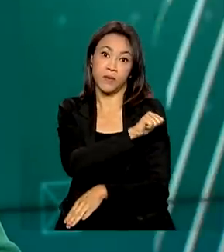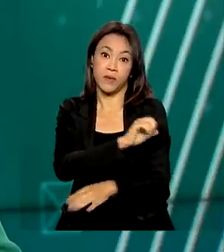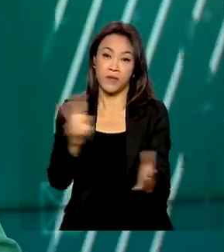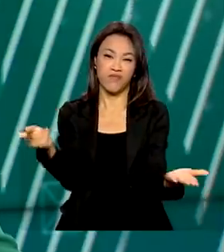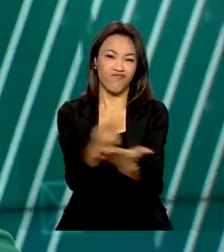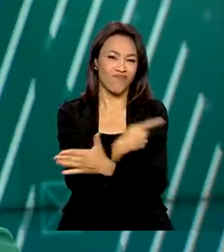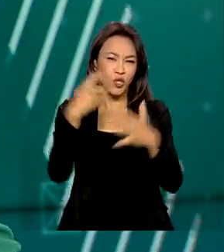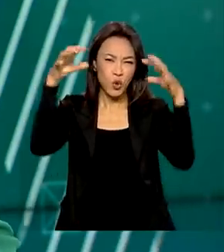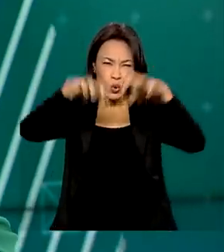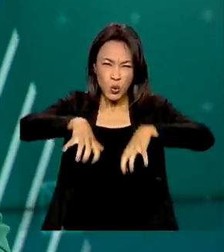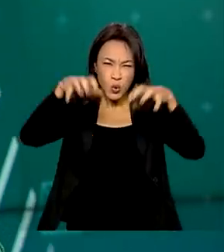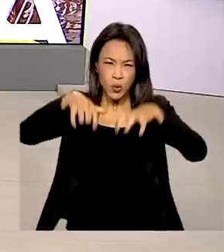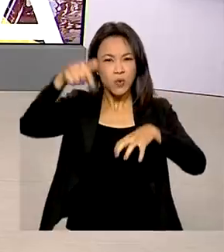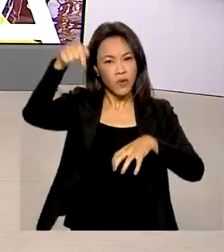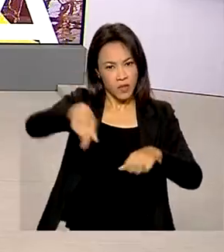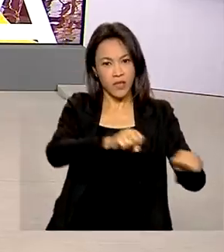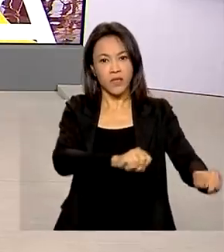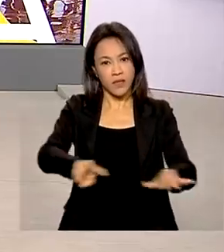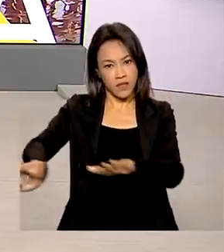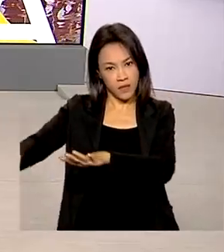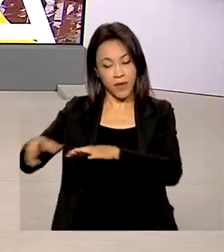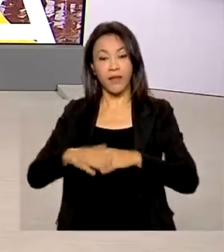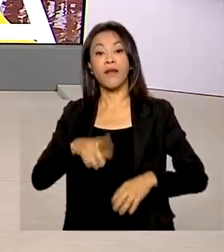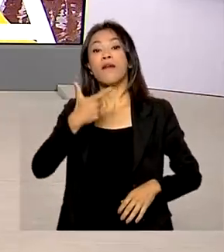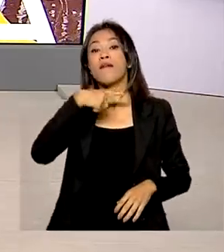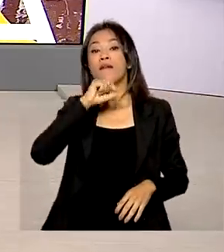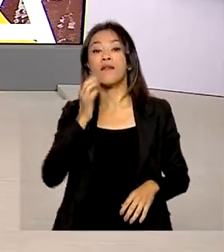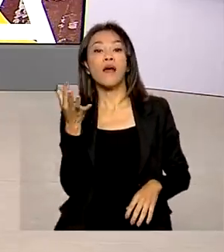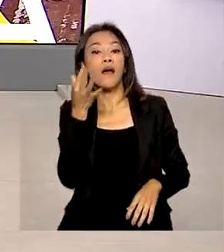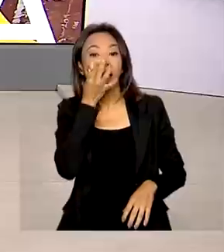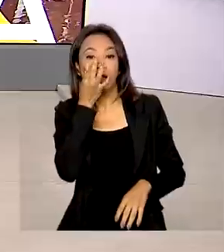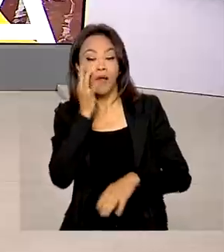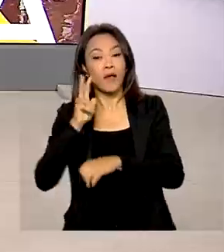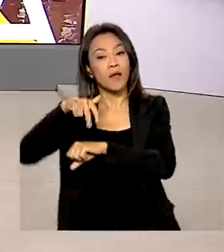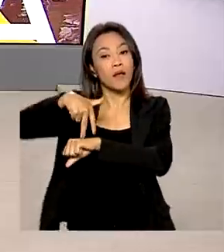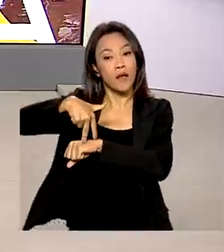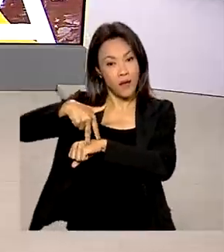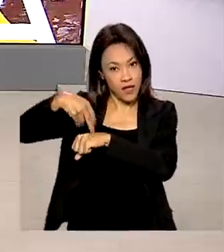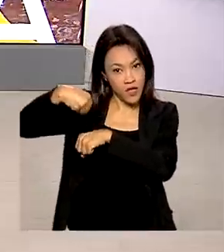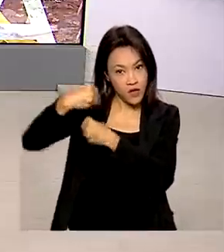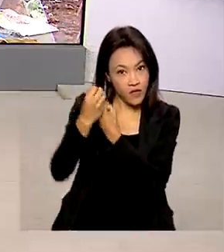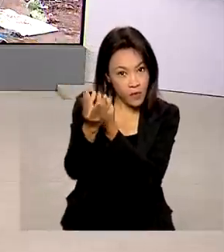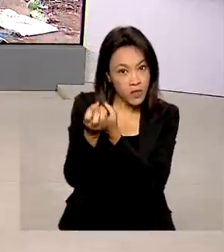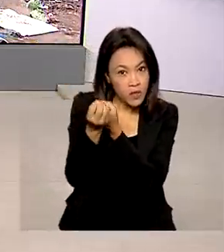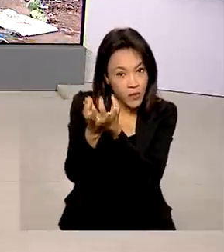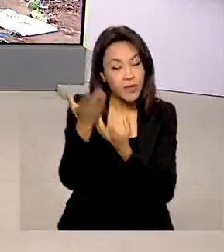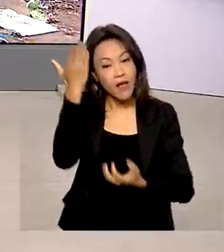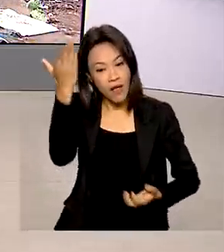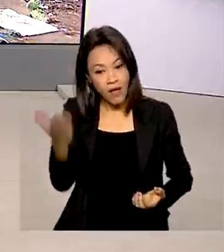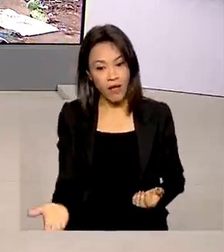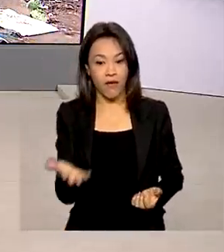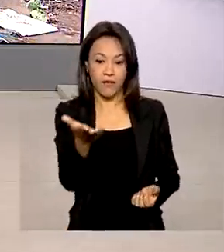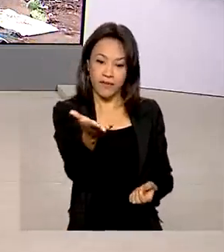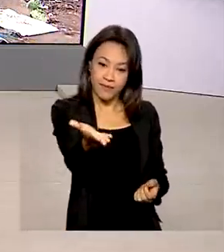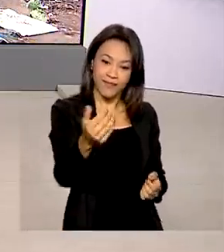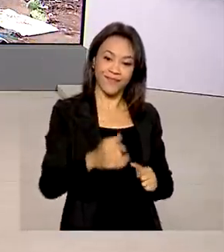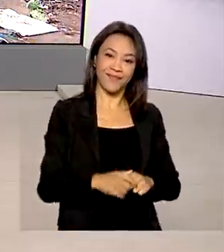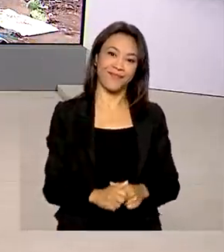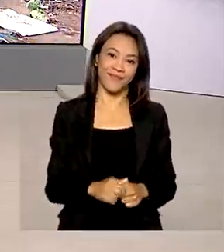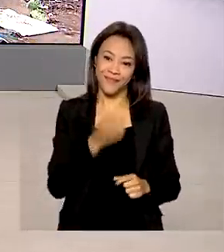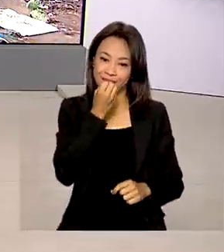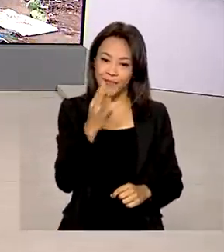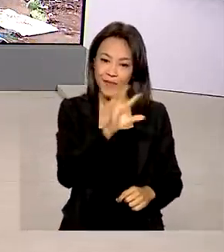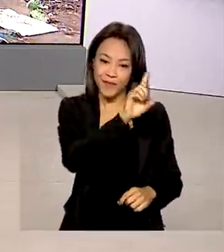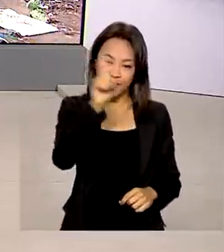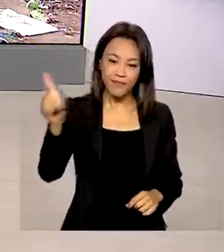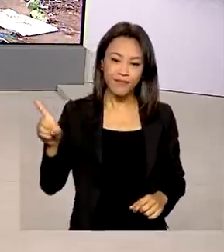fortes chuvas nessa semana. Quem está em Petrópolis e traz mais informações ao vivo para a gente é o repórter Maurício de Almeida. Maurício, bom